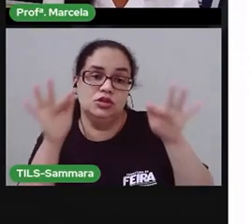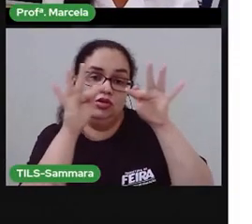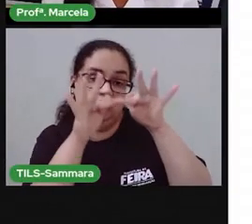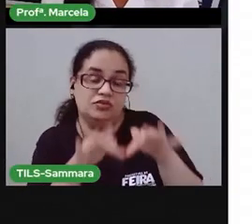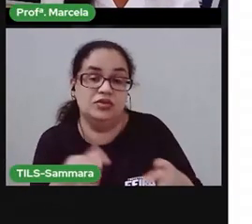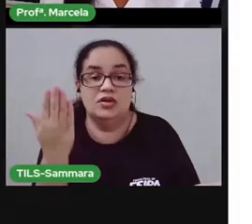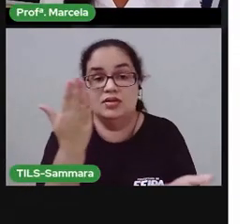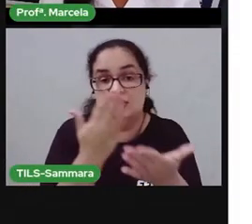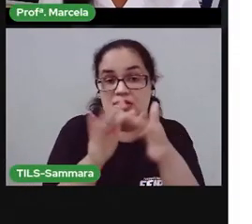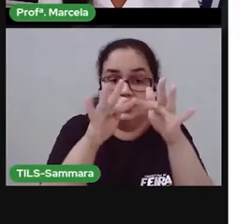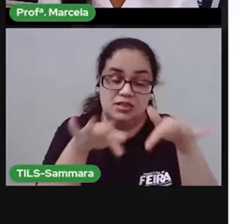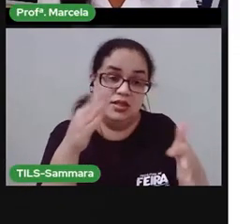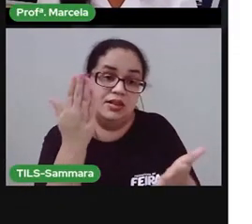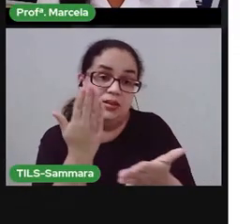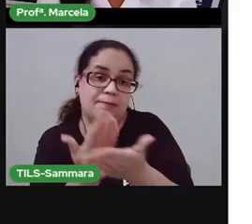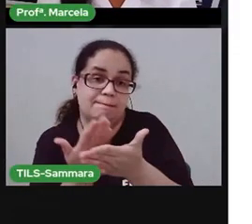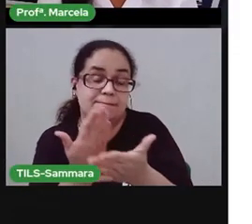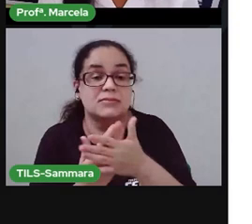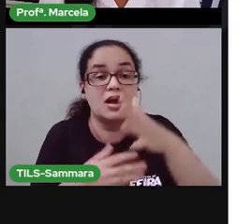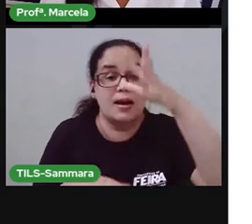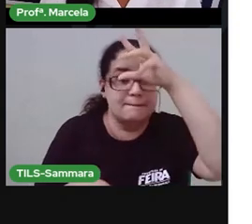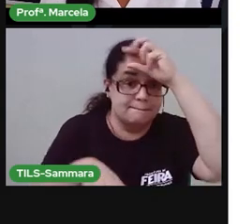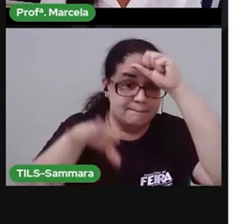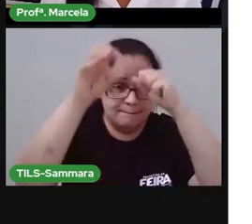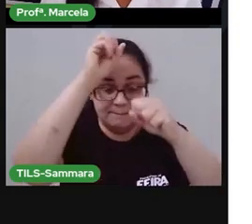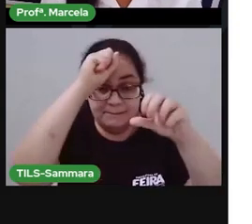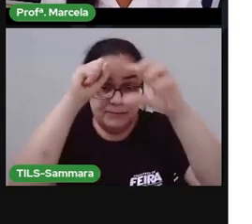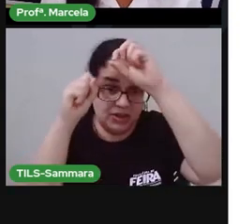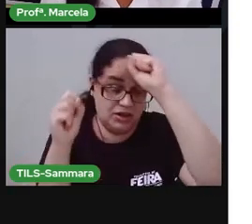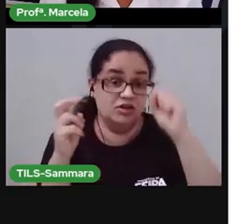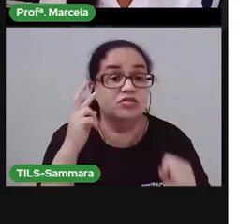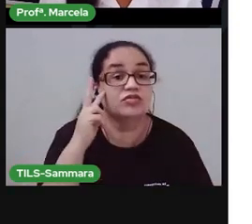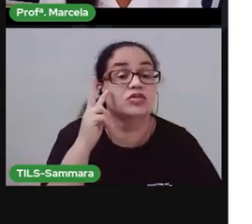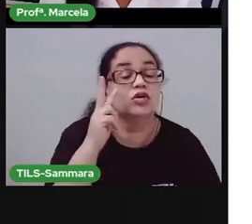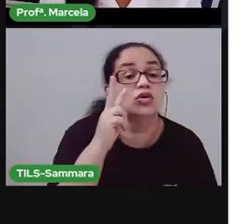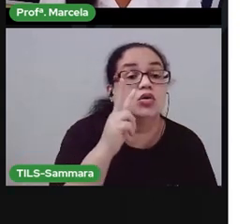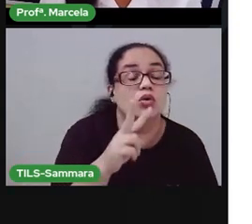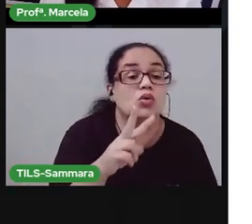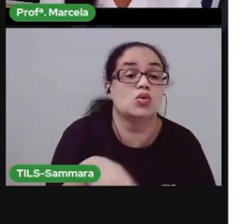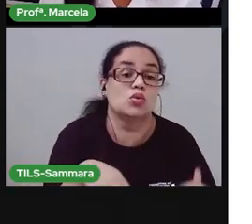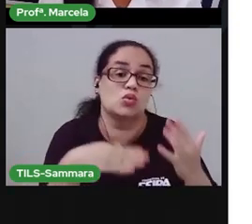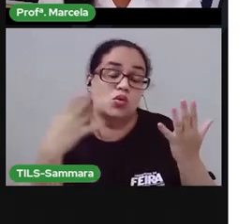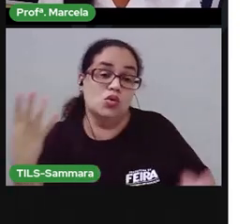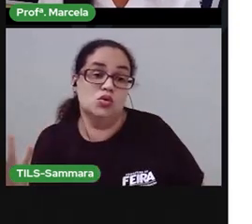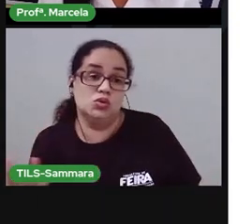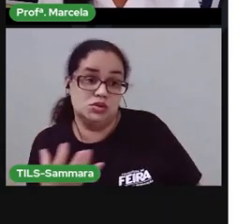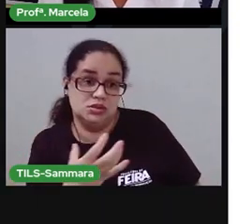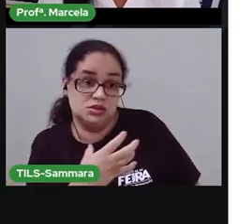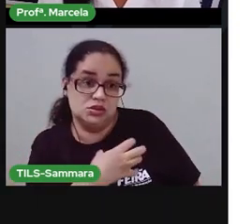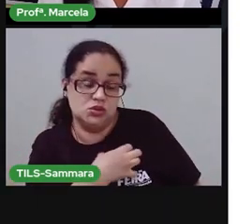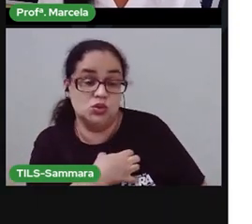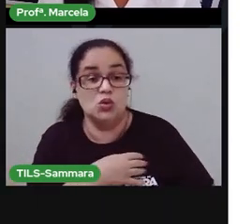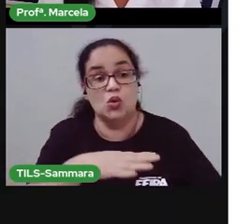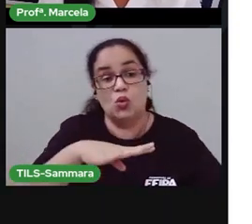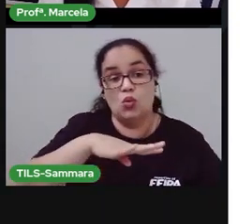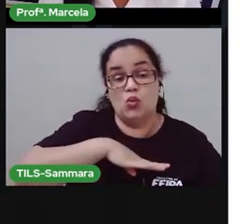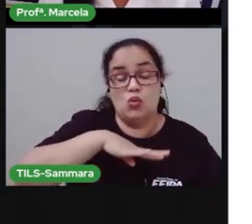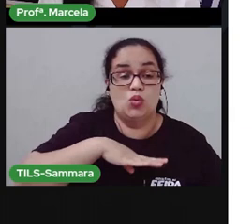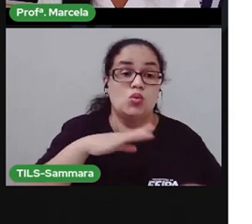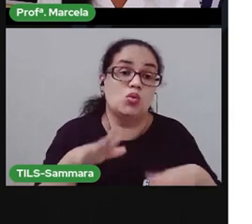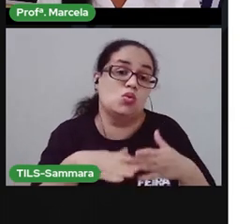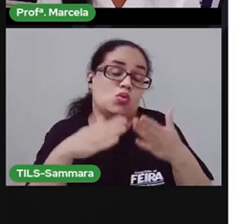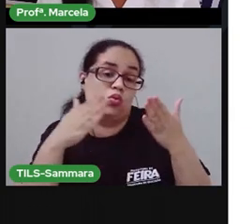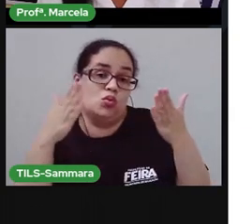aula, você vai ter aprendido a identificar quais são os sentidos do corpo humano, qual a